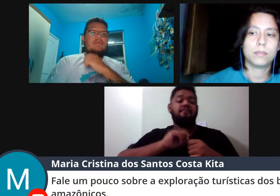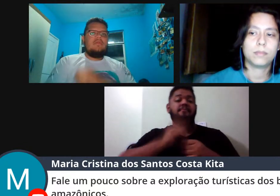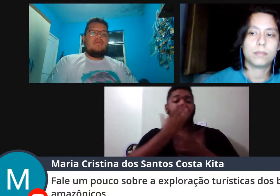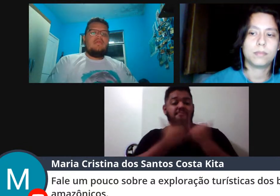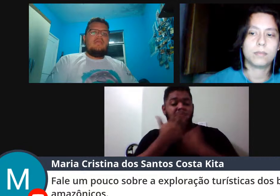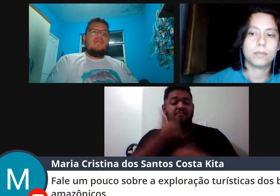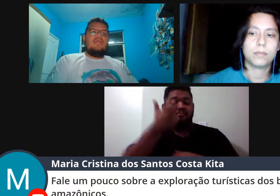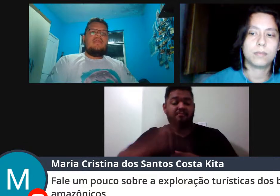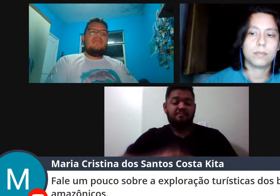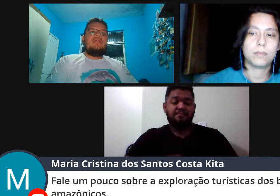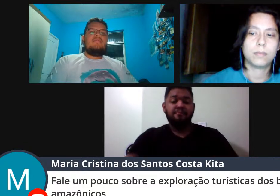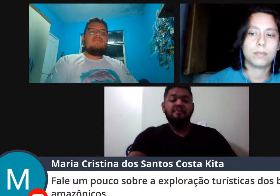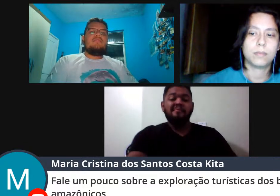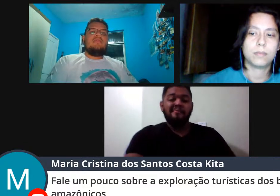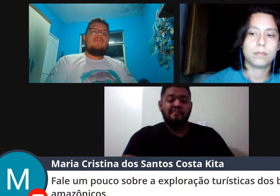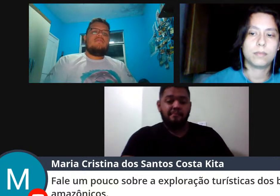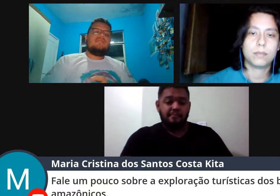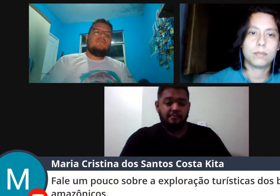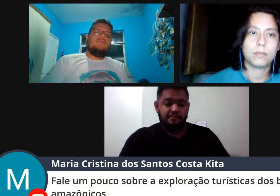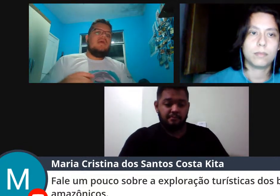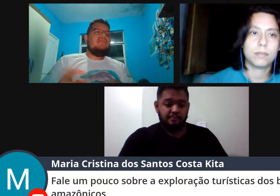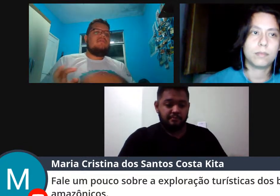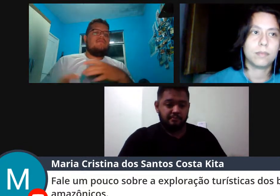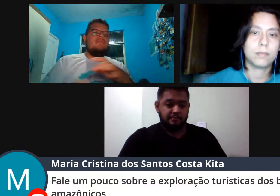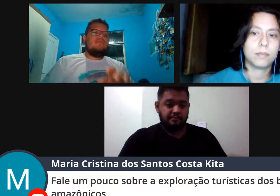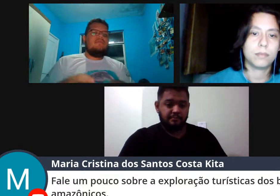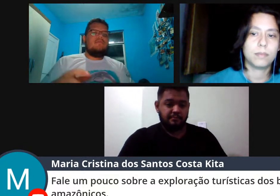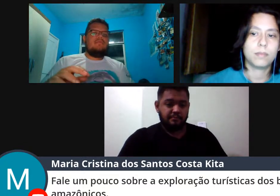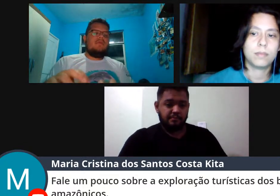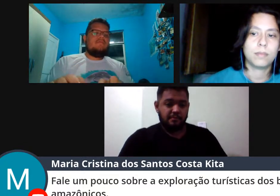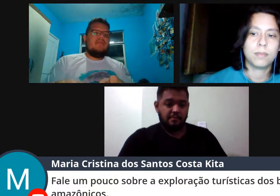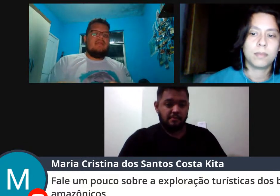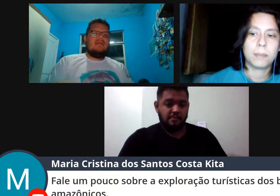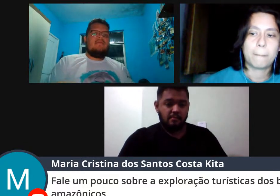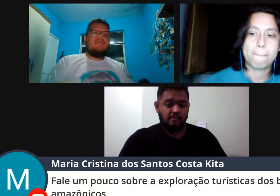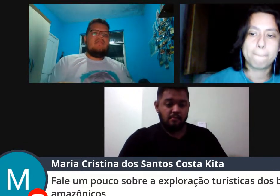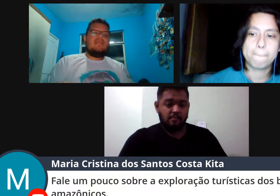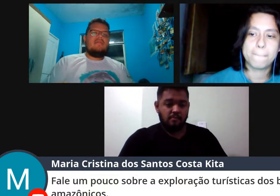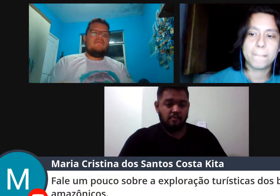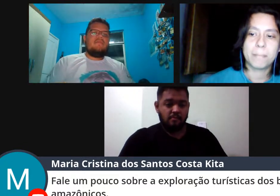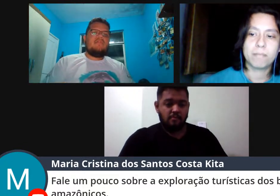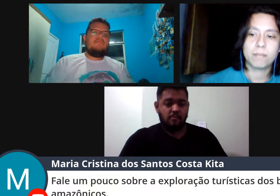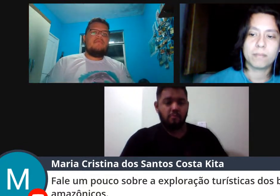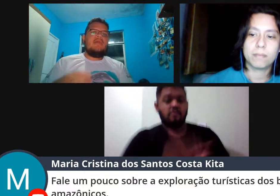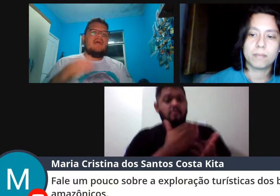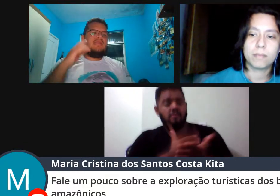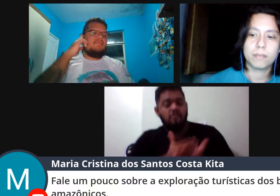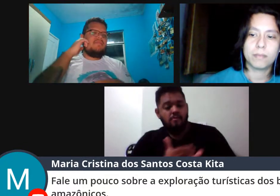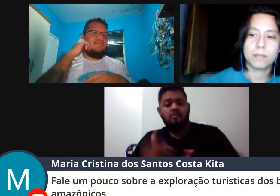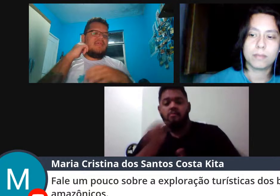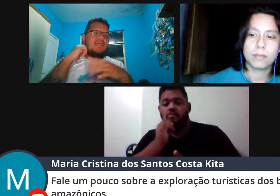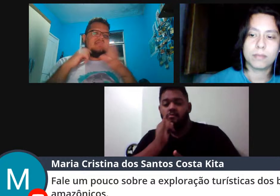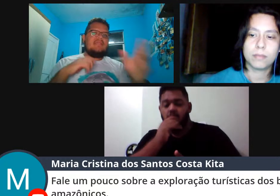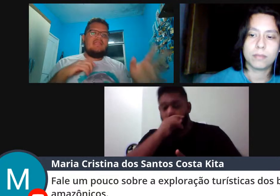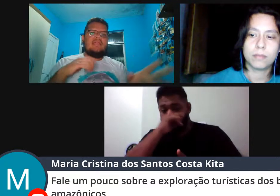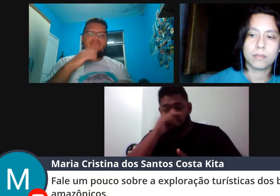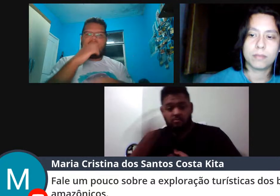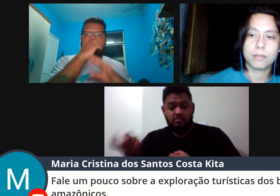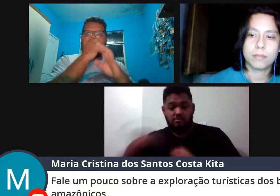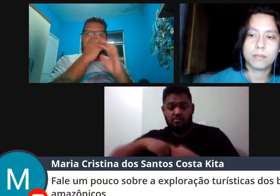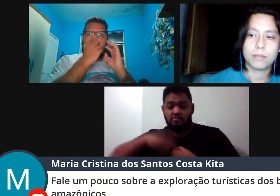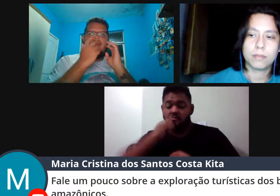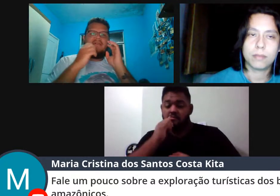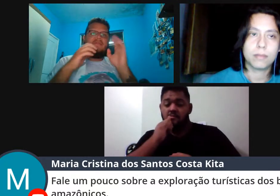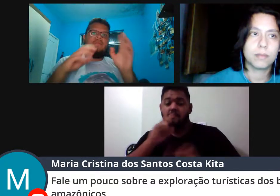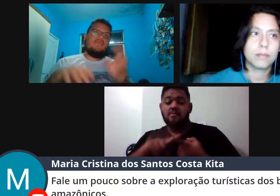de novo. E, já começou ali com Nova Irã, ali, né, que foi mais popular e depois teve aquela série